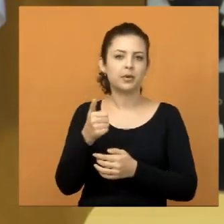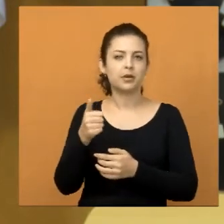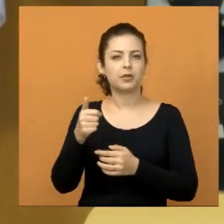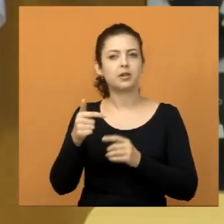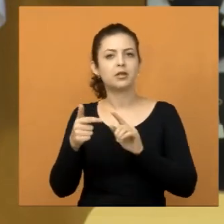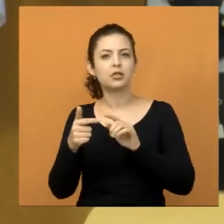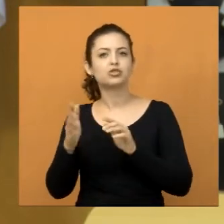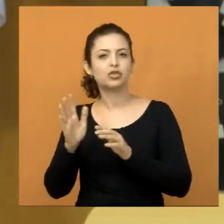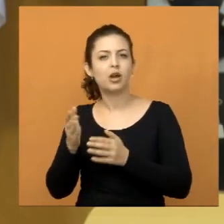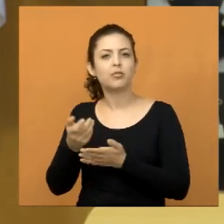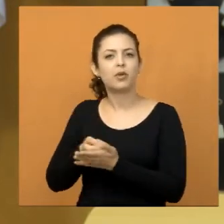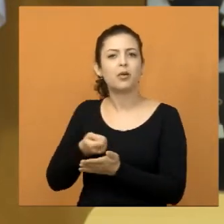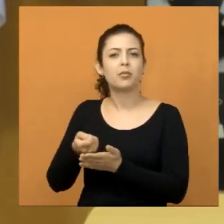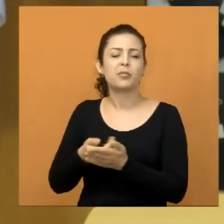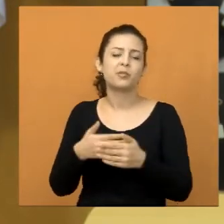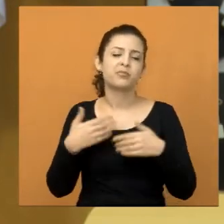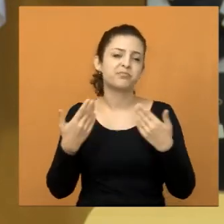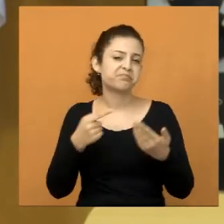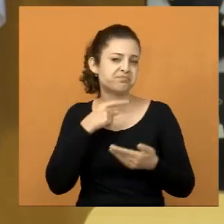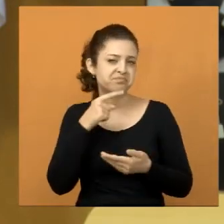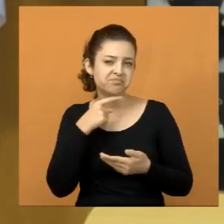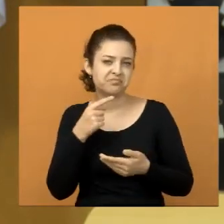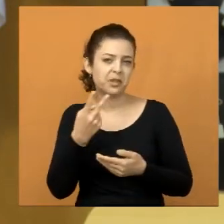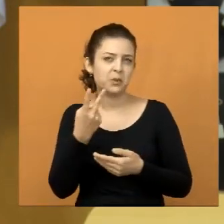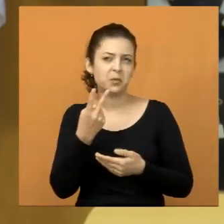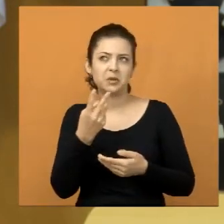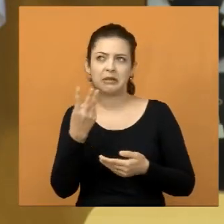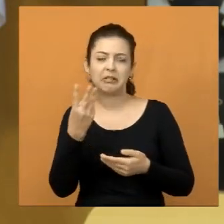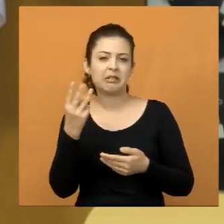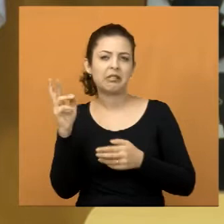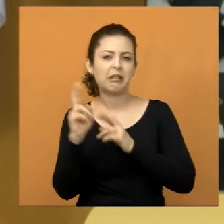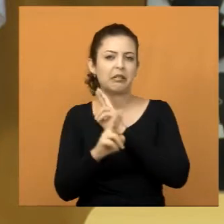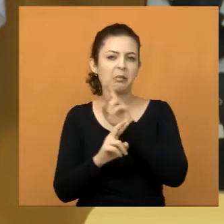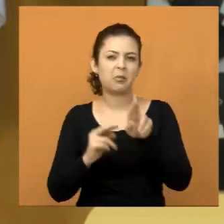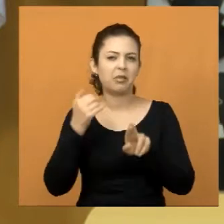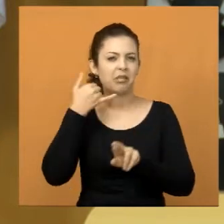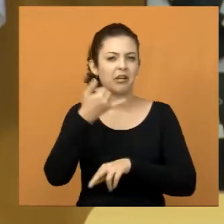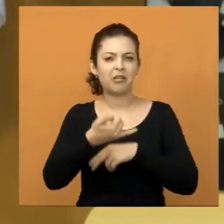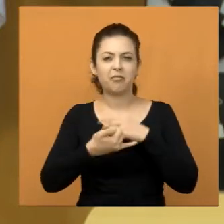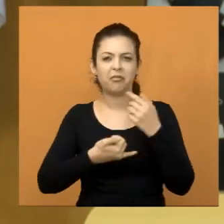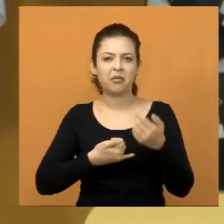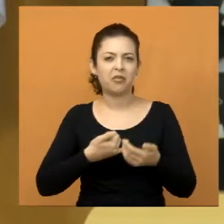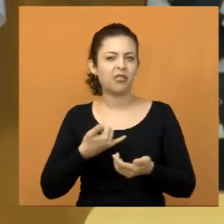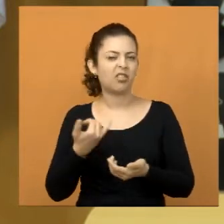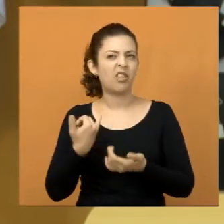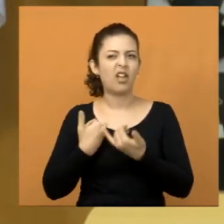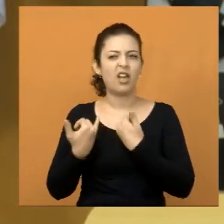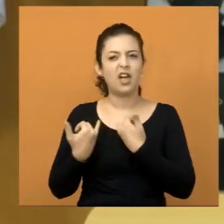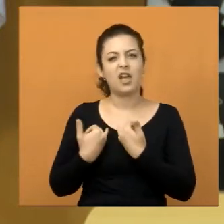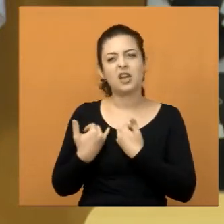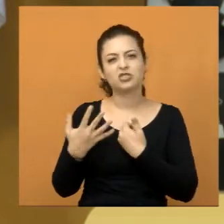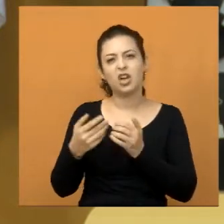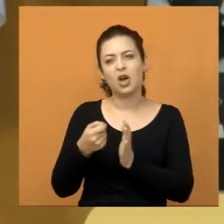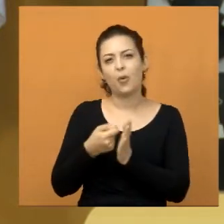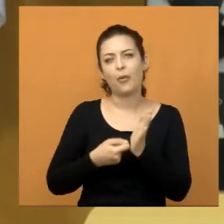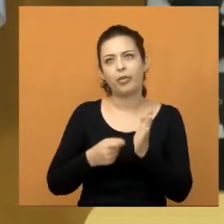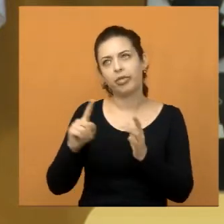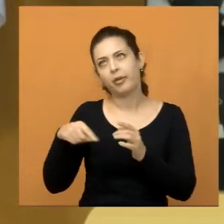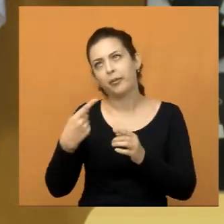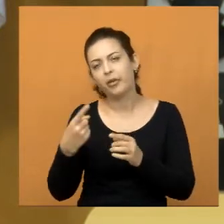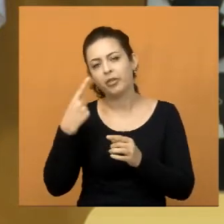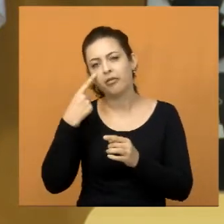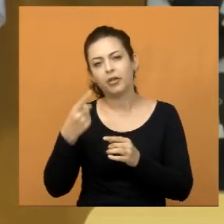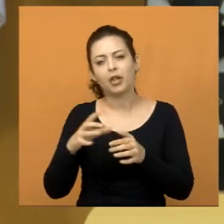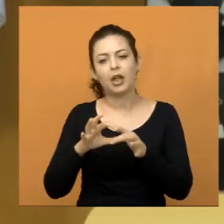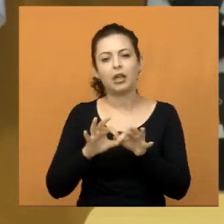ensino, isso nós estamos fazendo, só que, infelizmente, deram umas duas ou três respostas por telefone e até me falaram, assinaram o contrato, depois vai